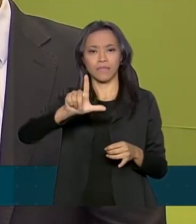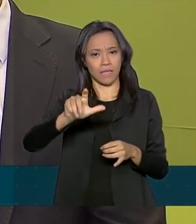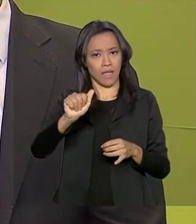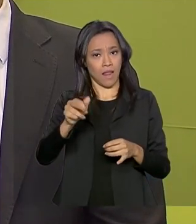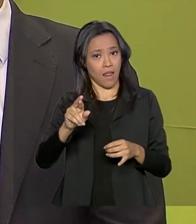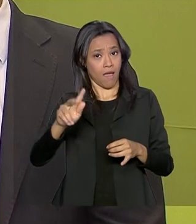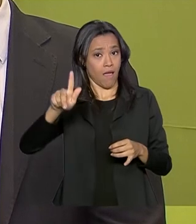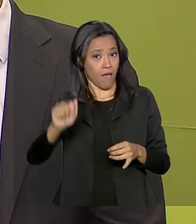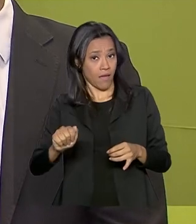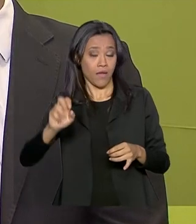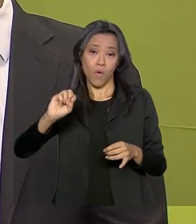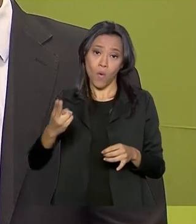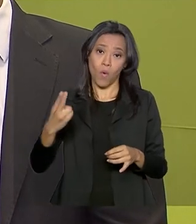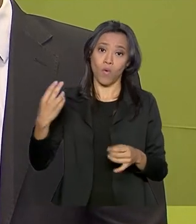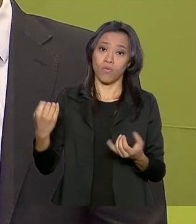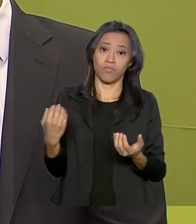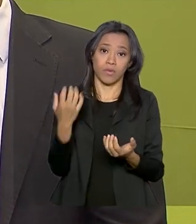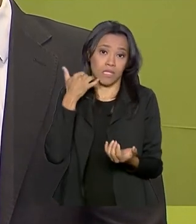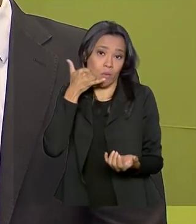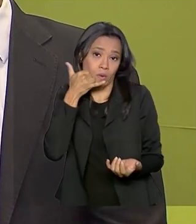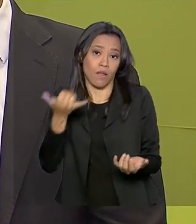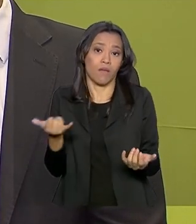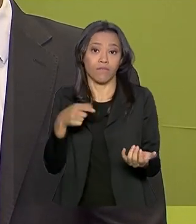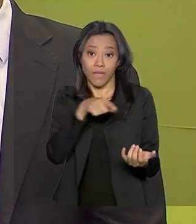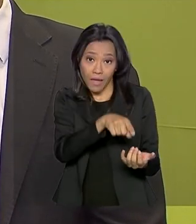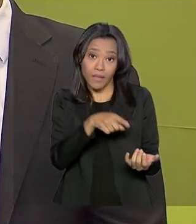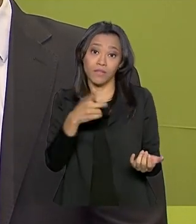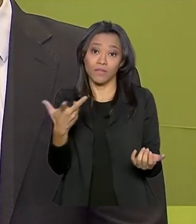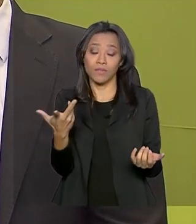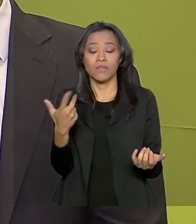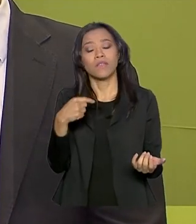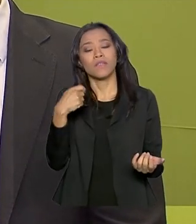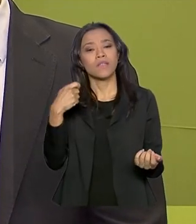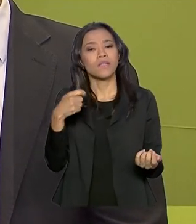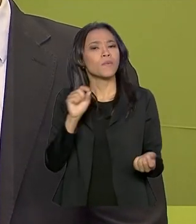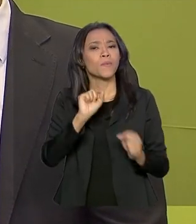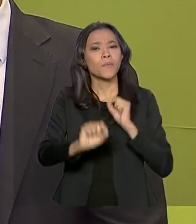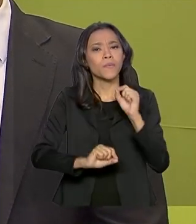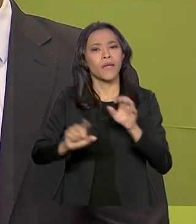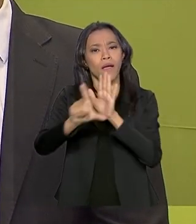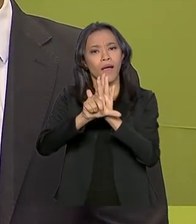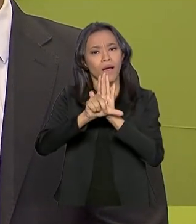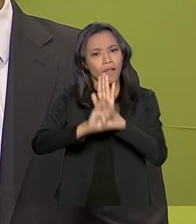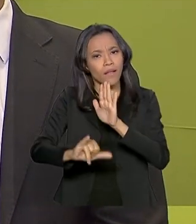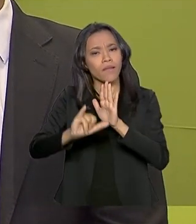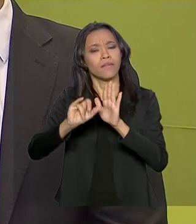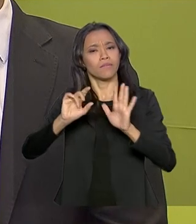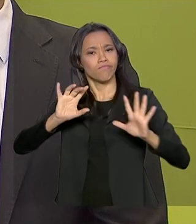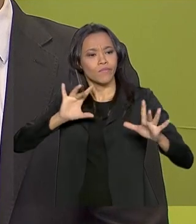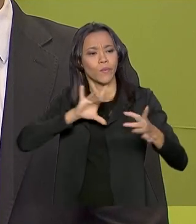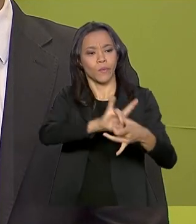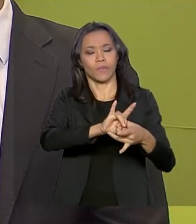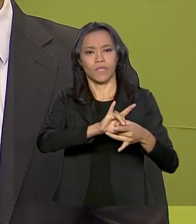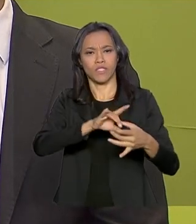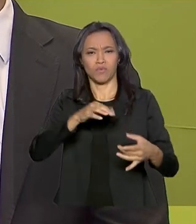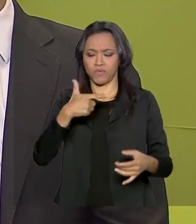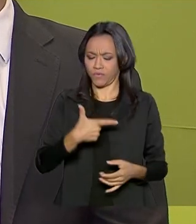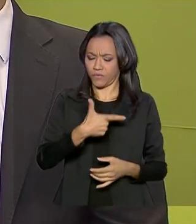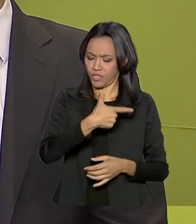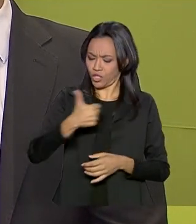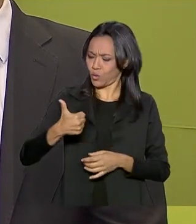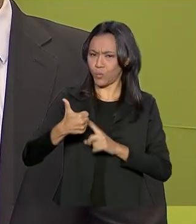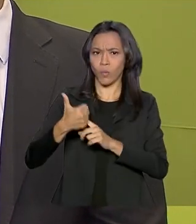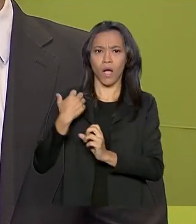velocidades. Então, essa atualização vem justamente para tornar a lei mais aderente à realidade desses 21 anos que